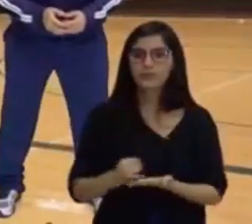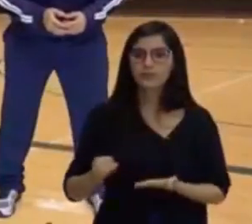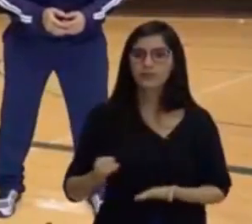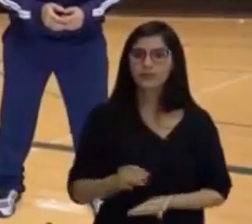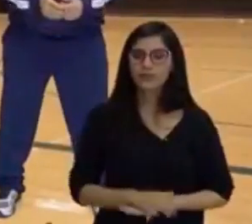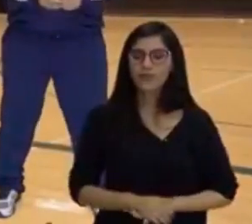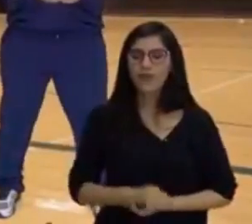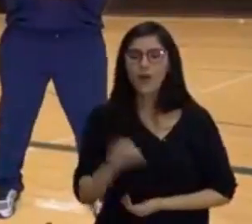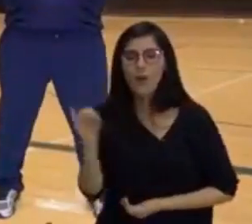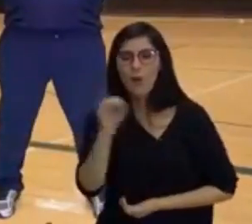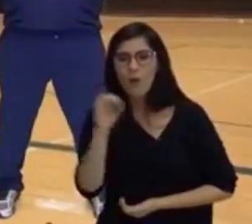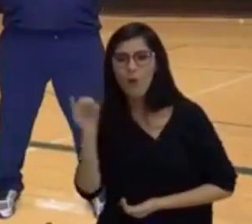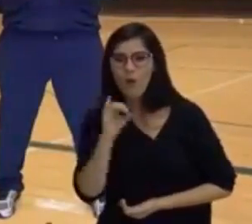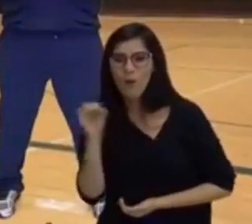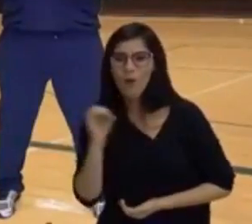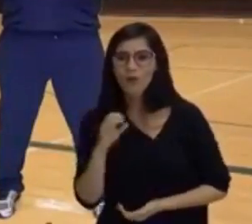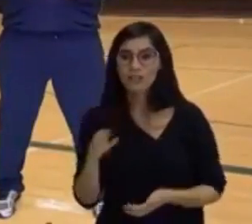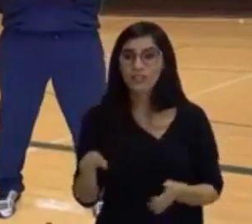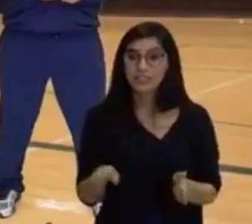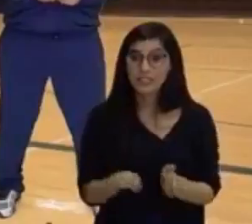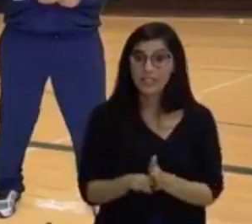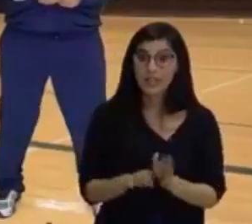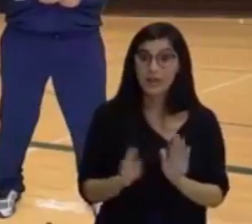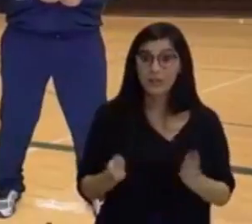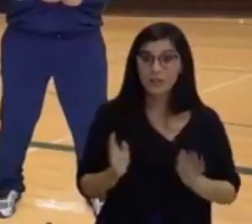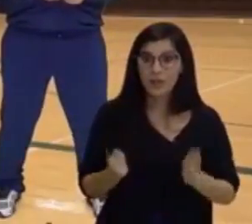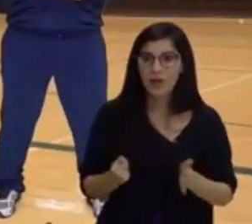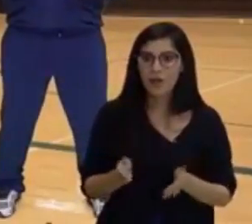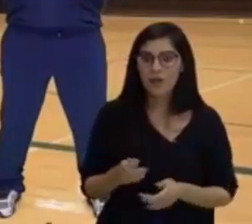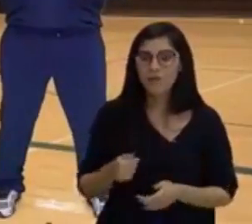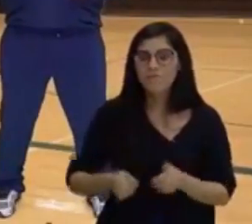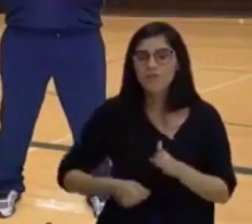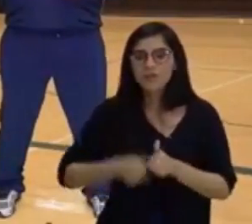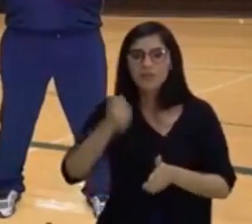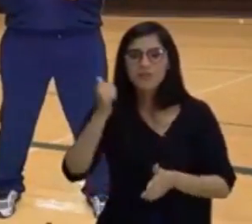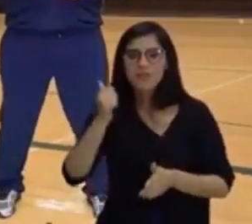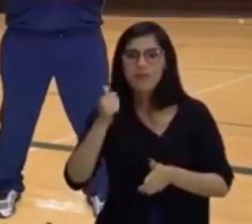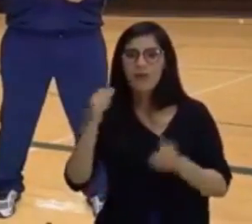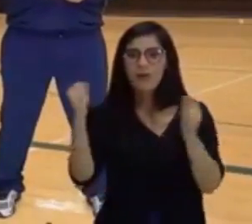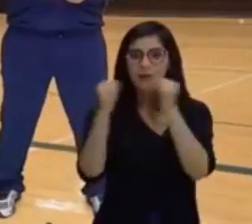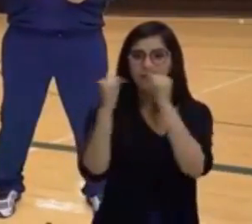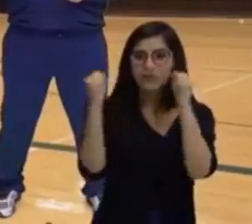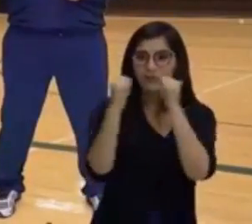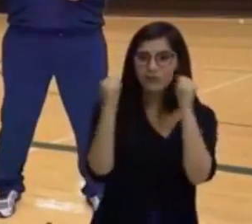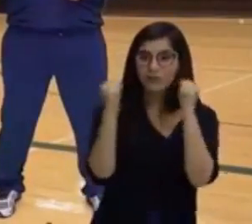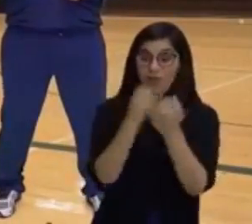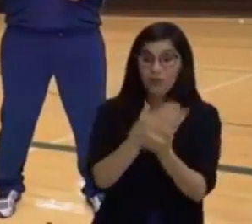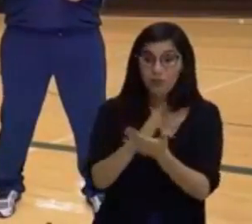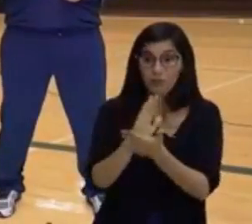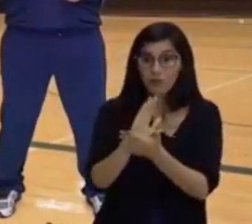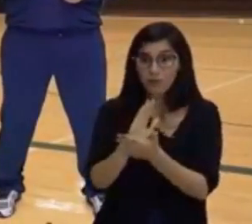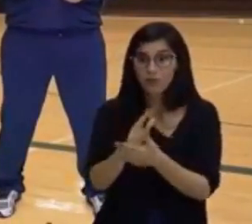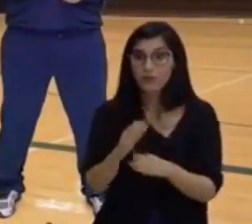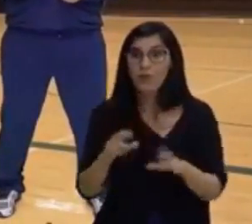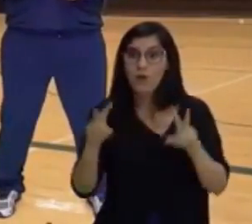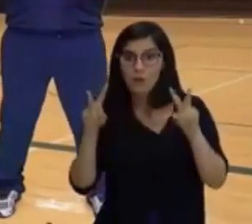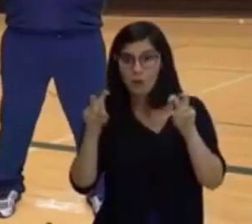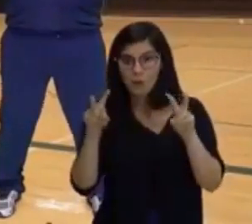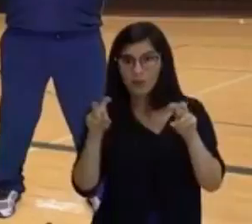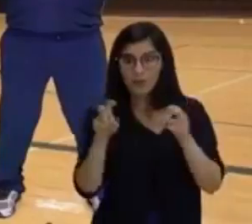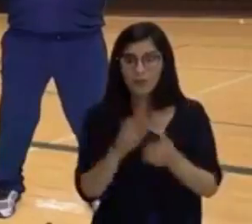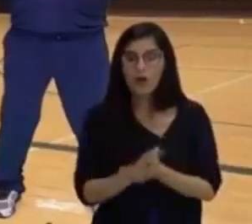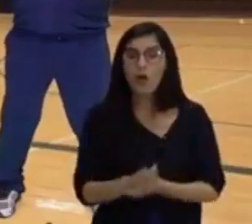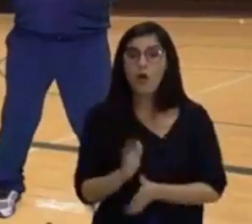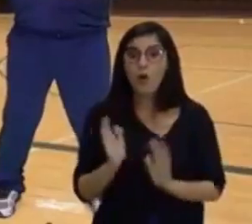Salve, salve, galera. Já chegamos aqui para mais uma aula de Educação Física. Vamos dar continuidade para o assunto. E dessa vez eu tenho um